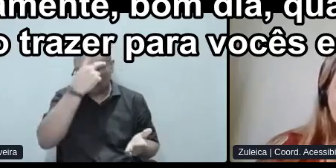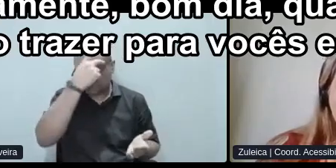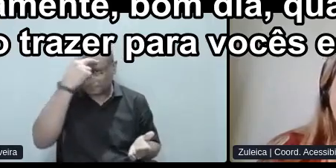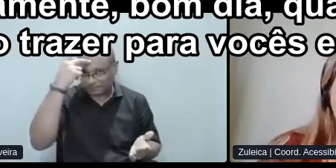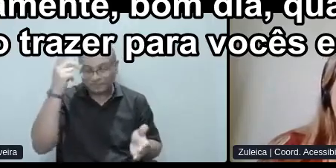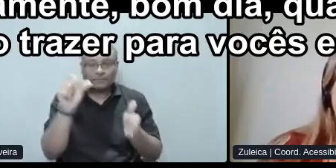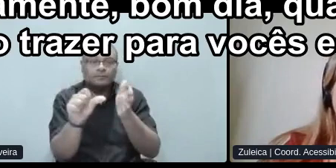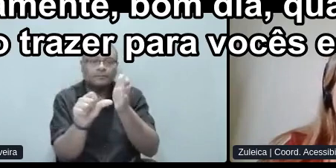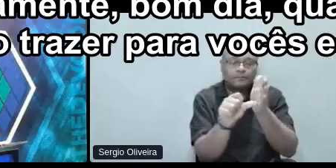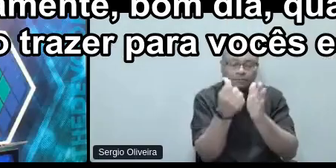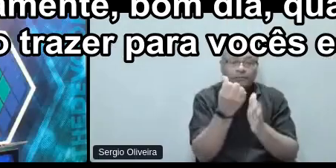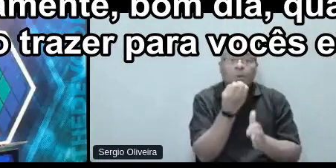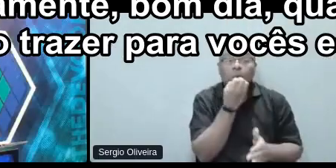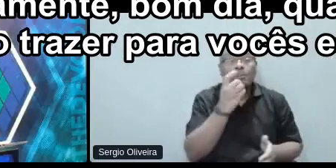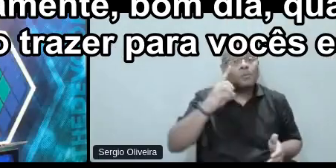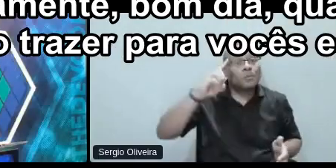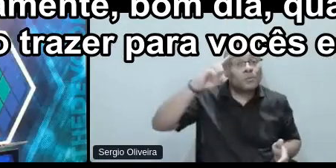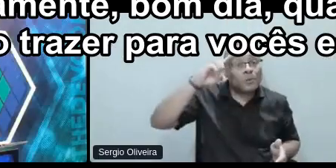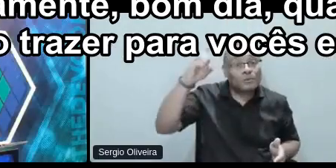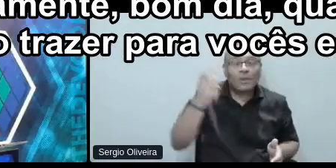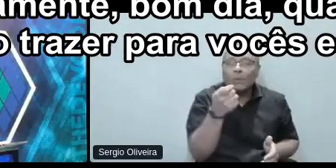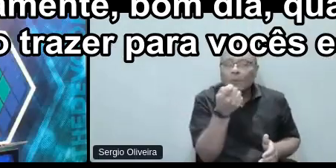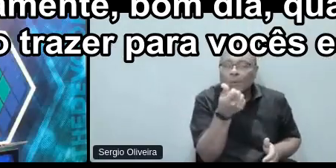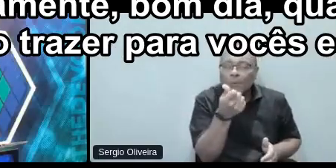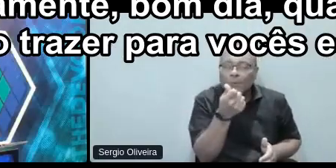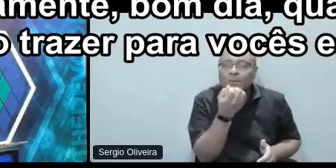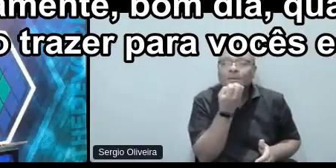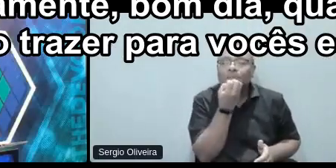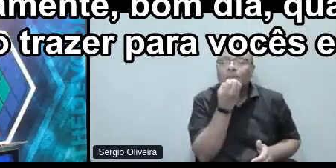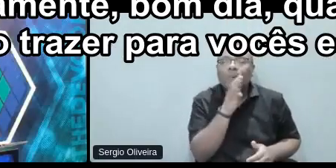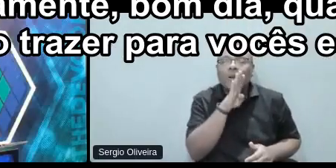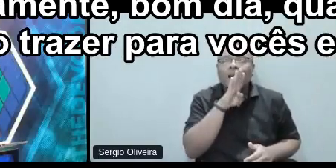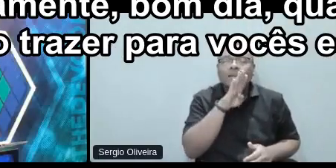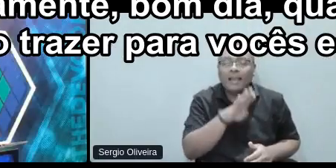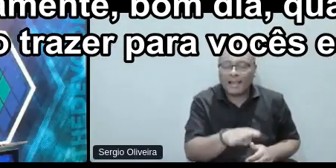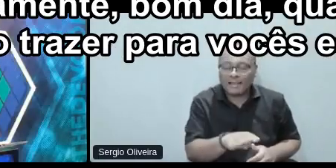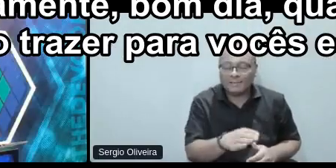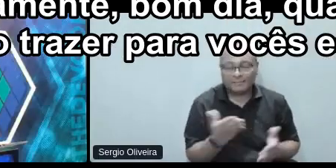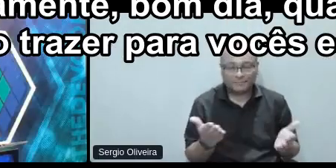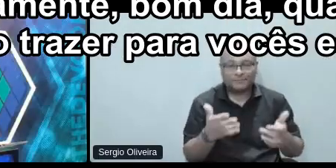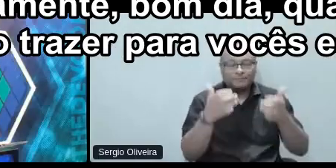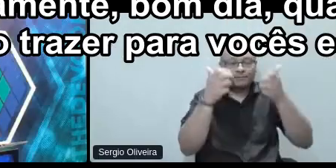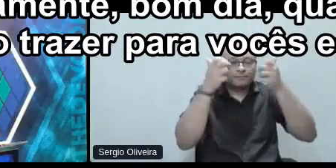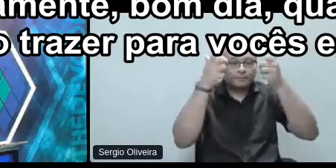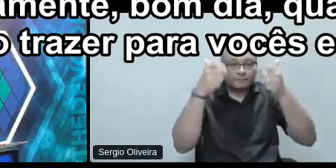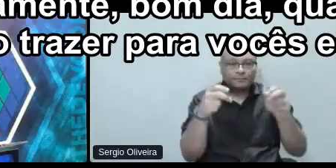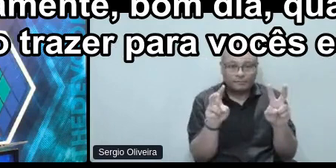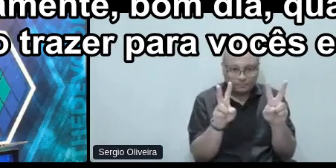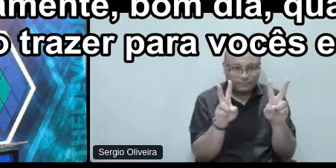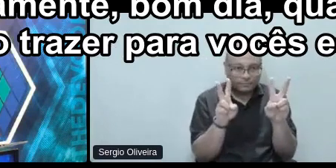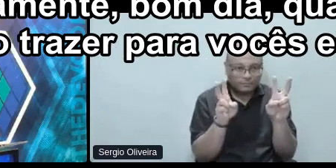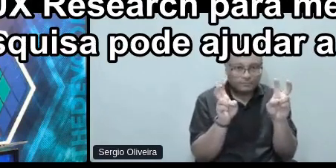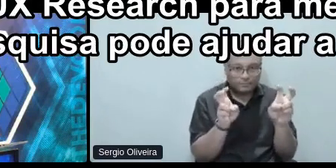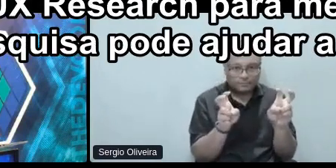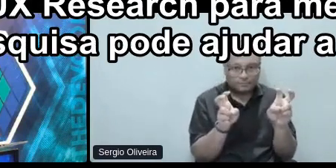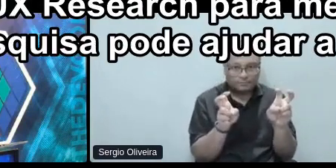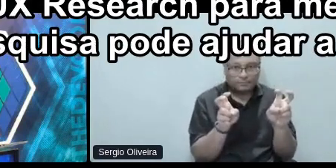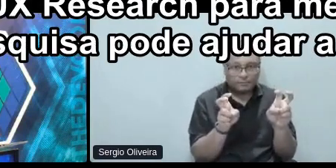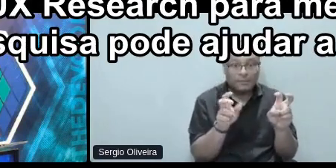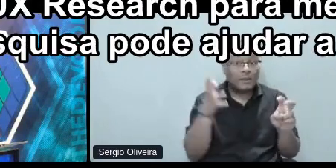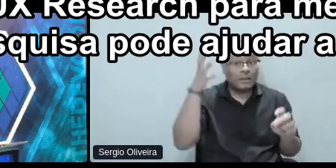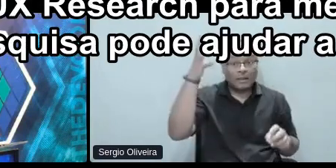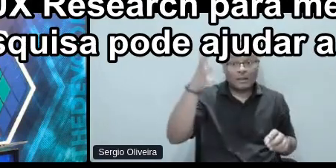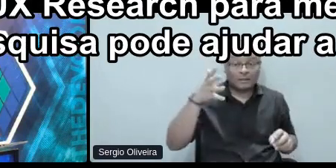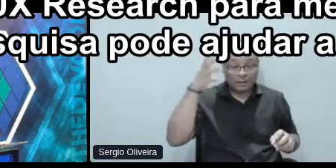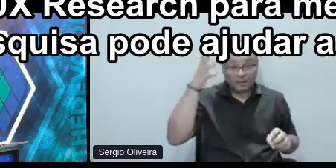Primeiramente, bom dia, quase boa tarde, e eu quero trazer para vocês esse tema, nessa palestra